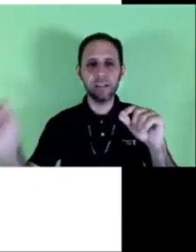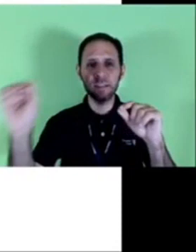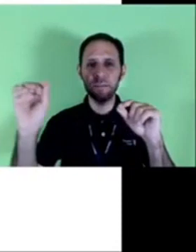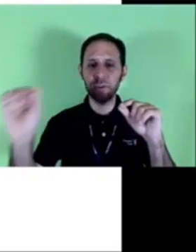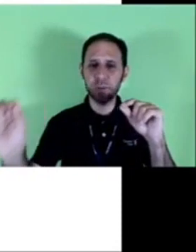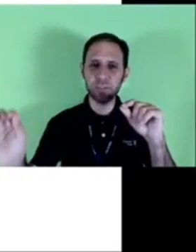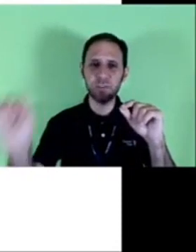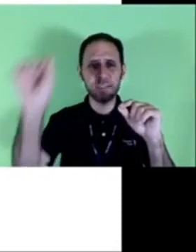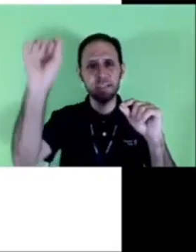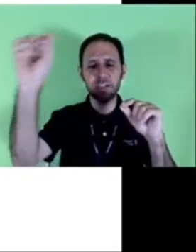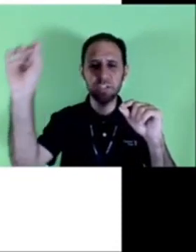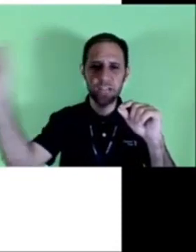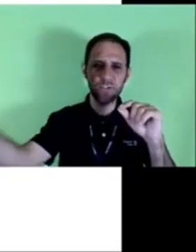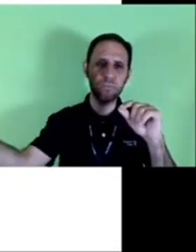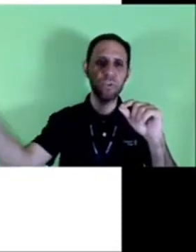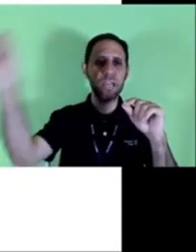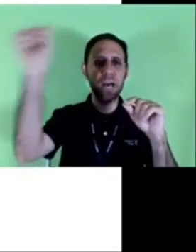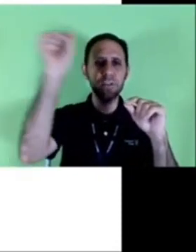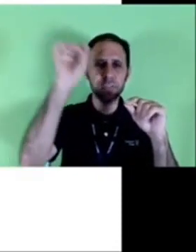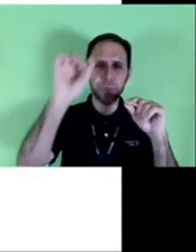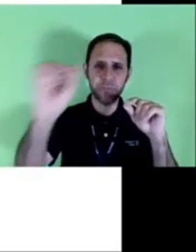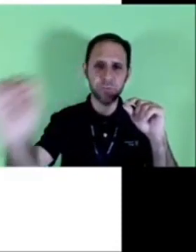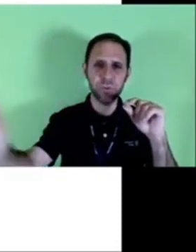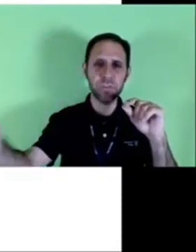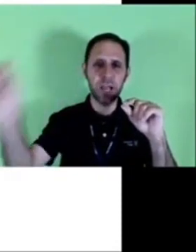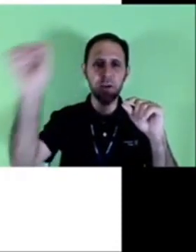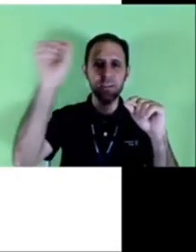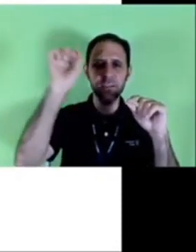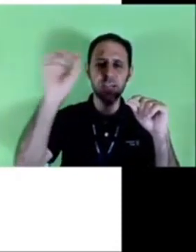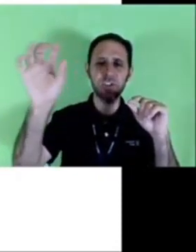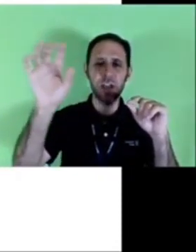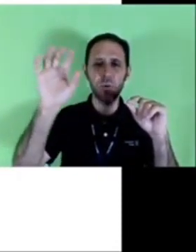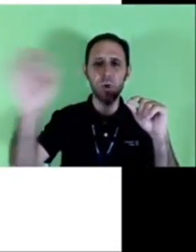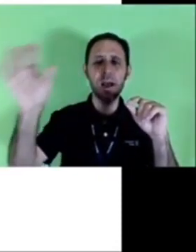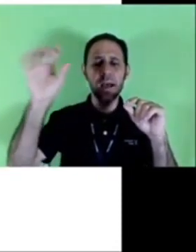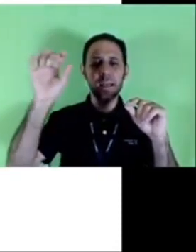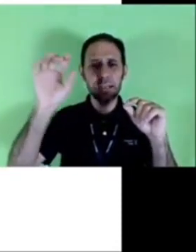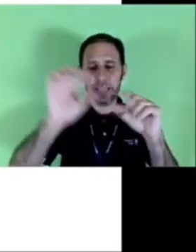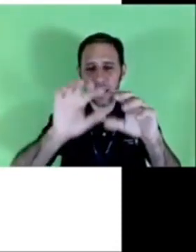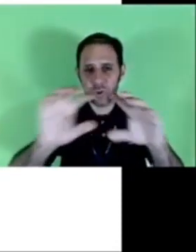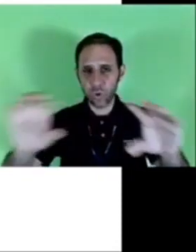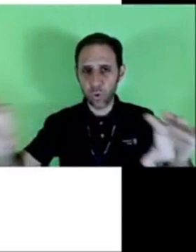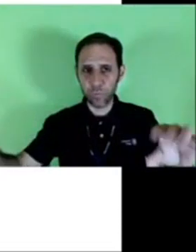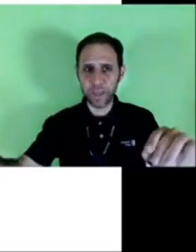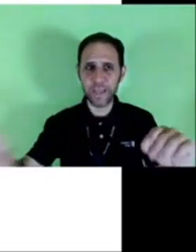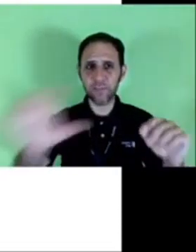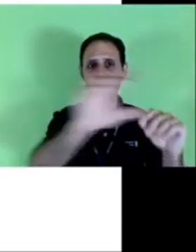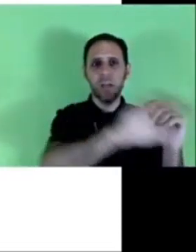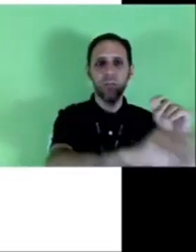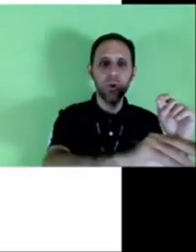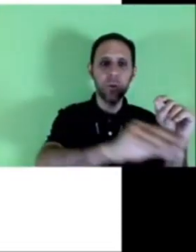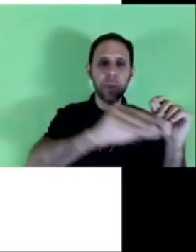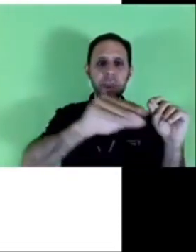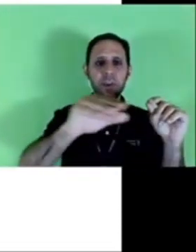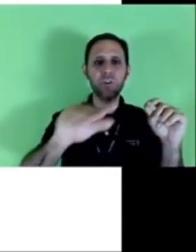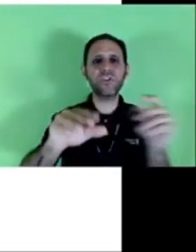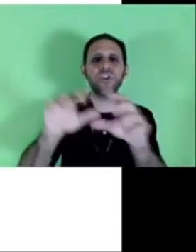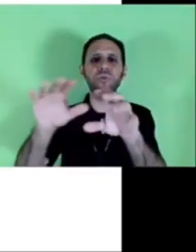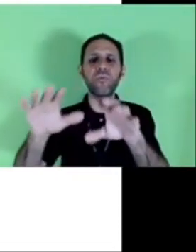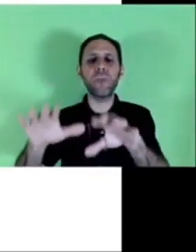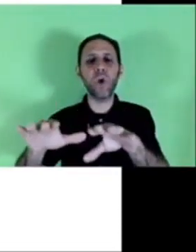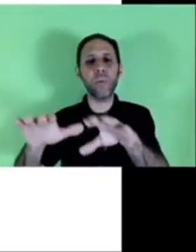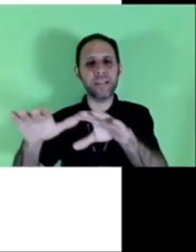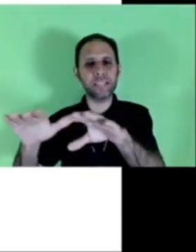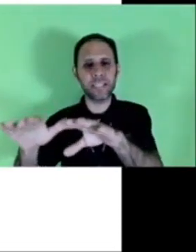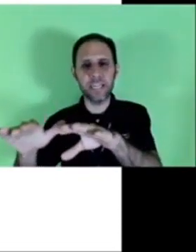colocando as informações. Identidade número tal, CPF número tal, residente na rua, endereço completo. Nomei e